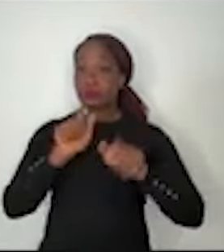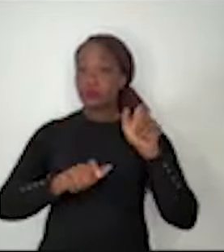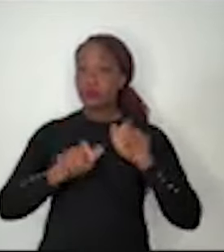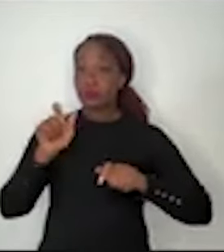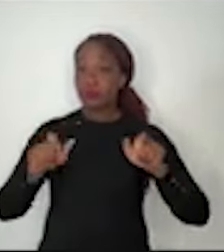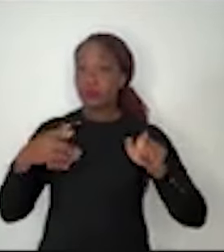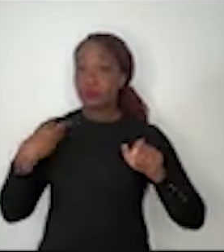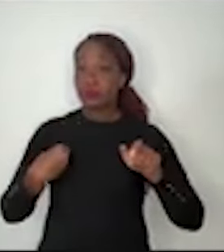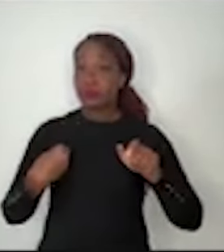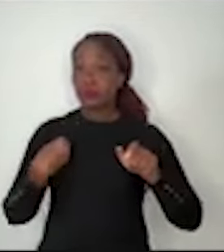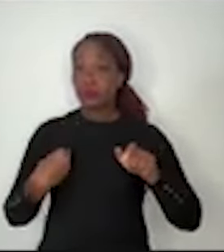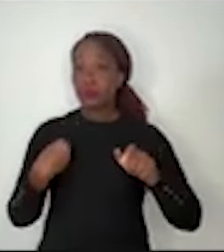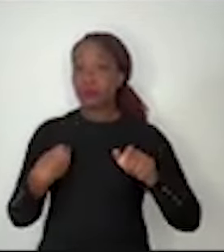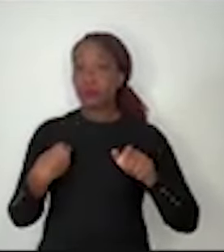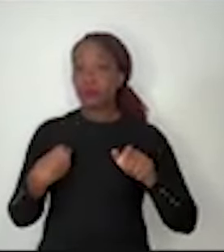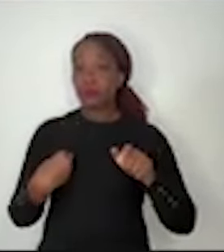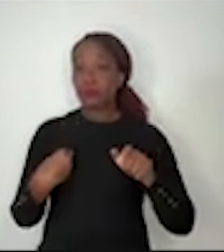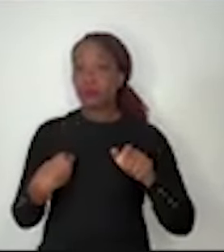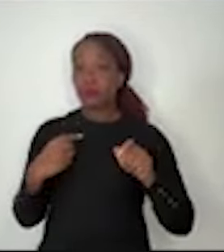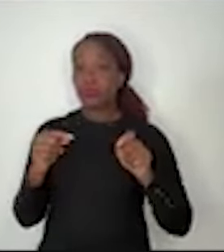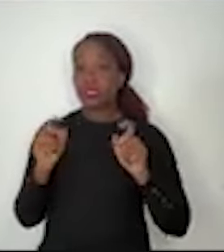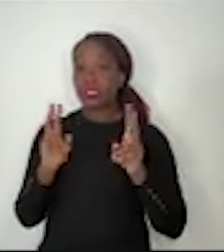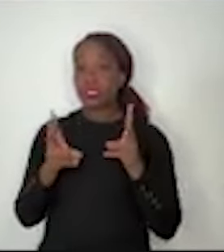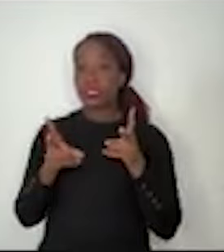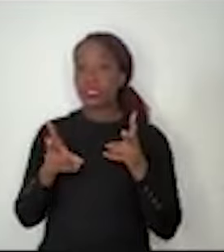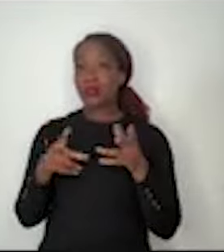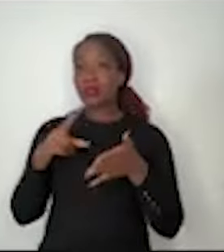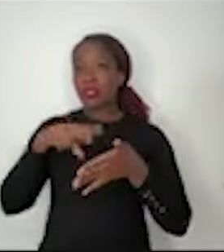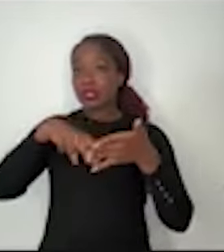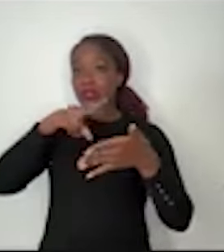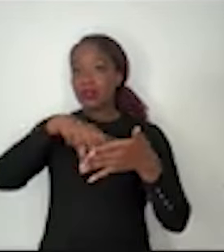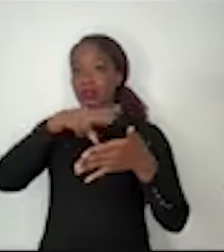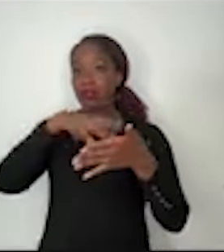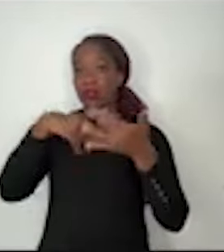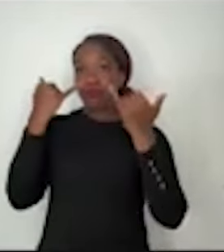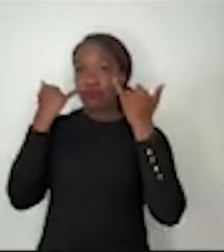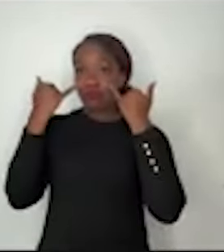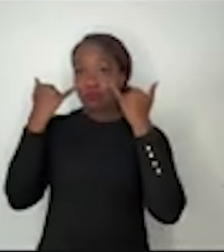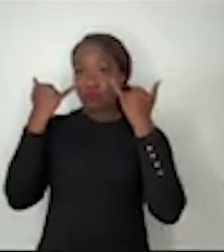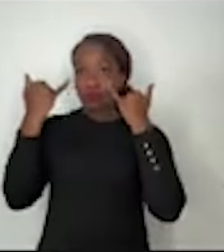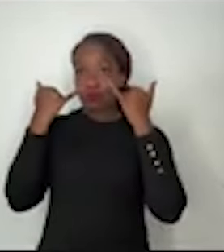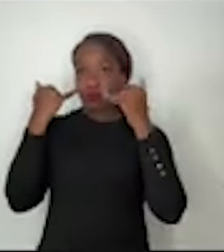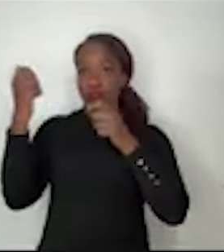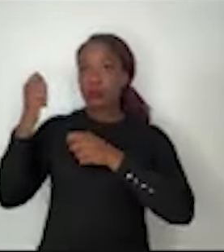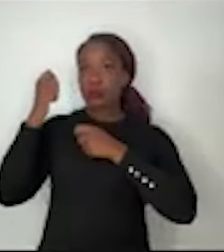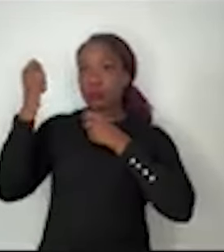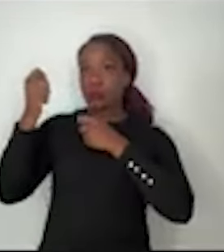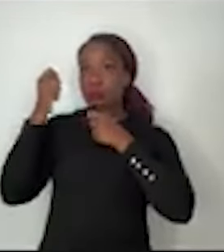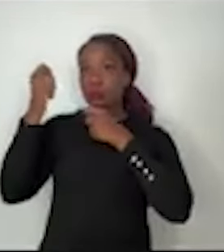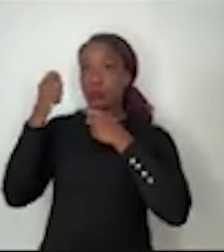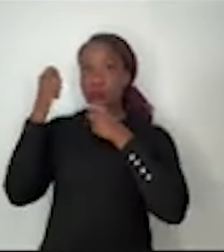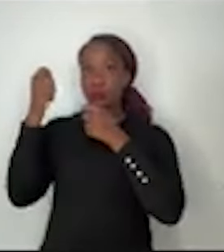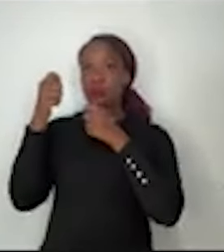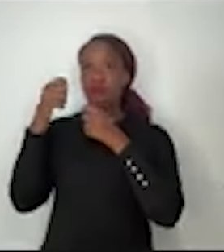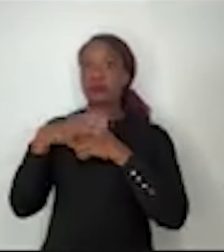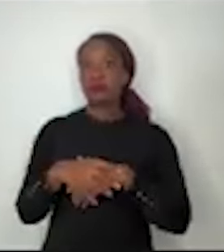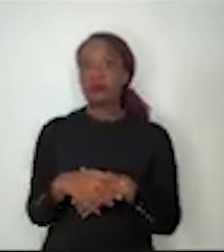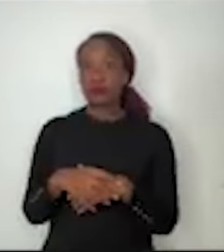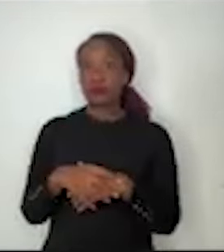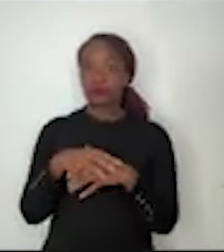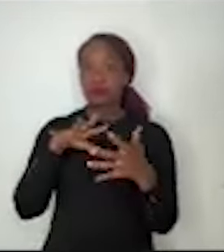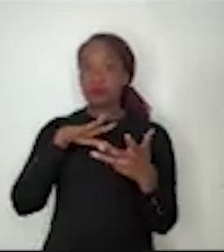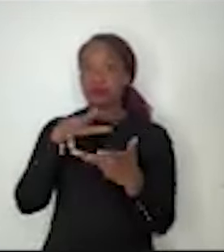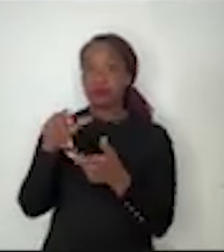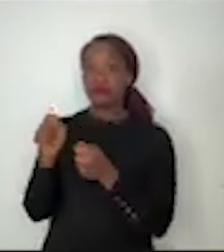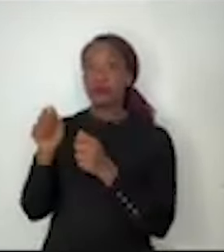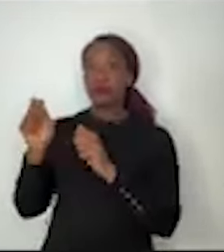confirmação, sempre lendo as mesmas coisas e se radicalizando, e num mundo em que a imprensa sofreu uma crise